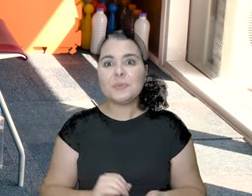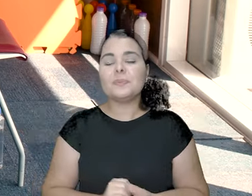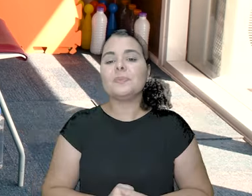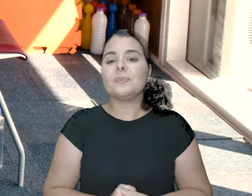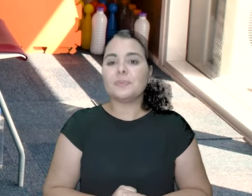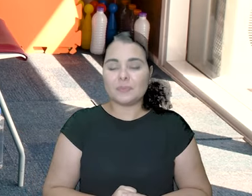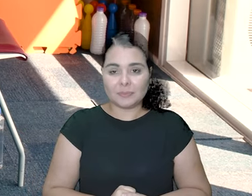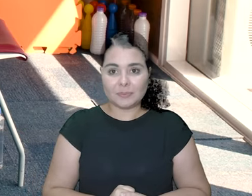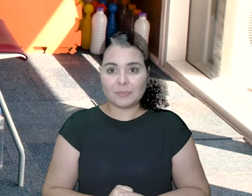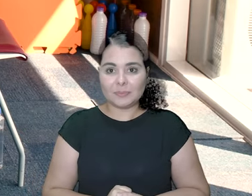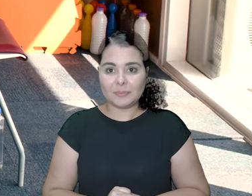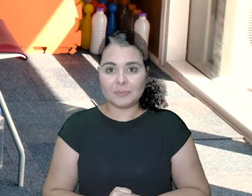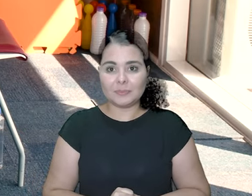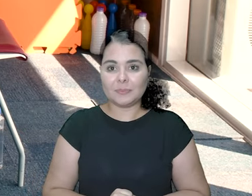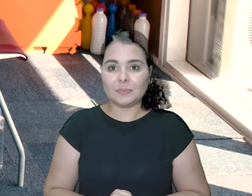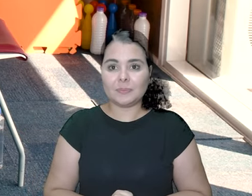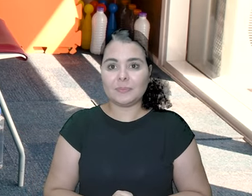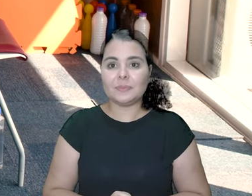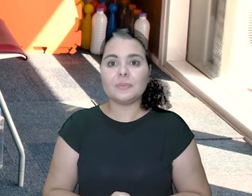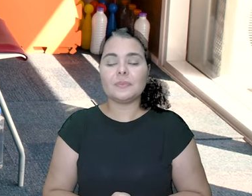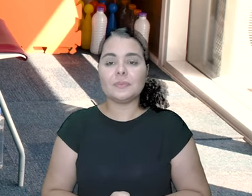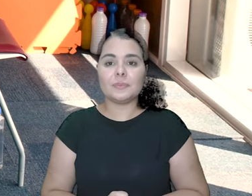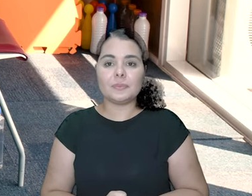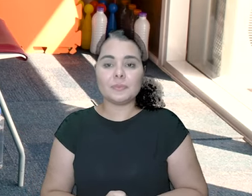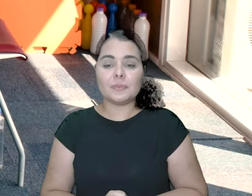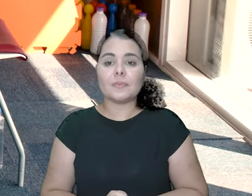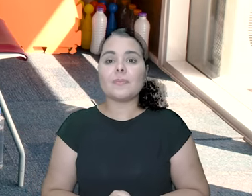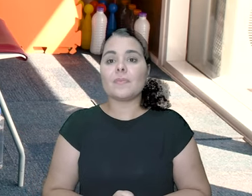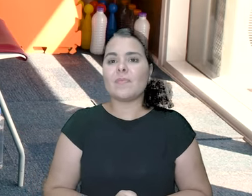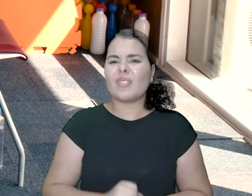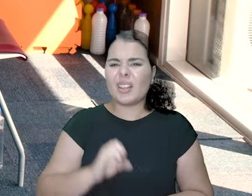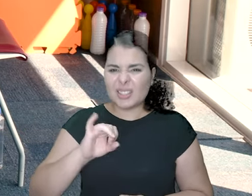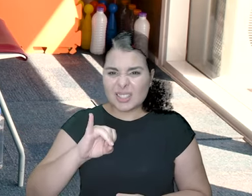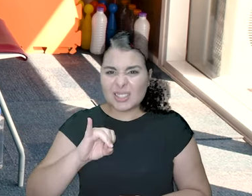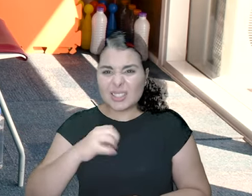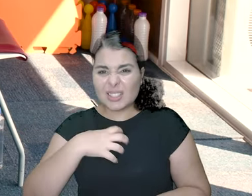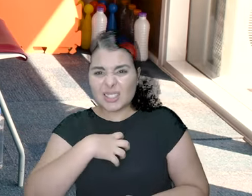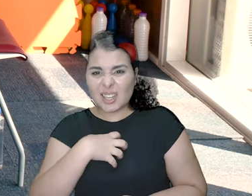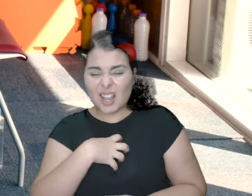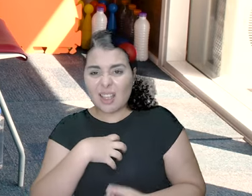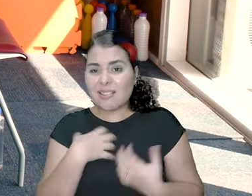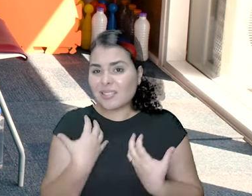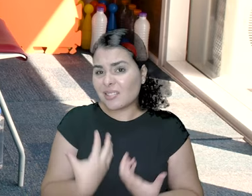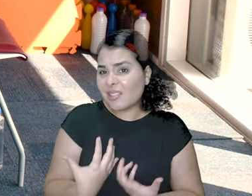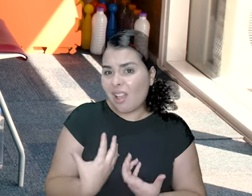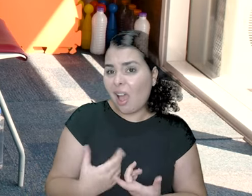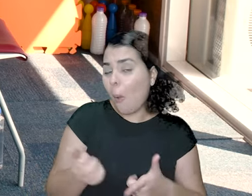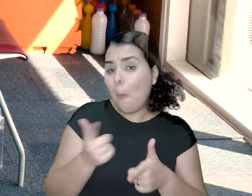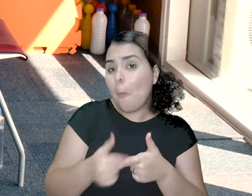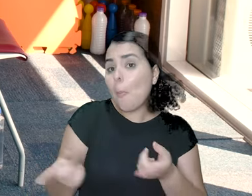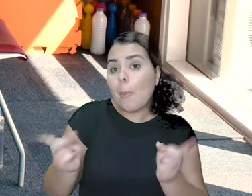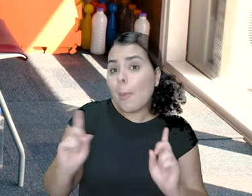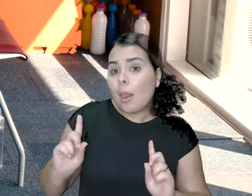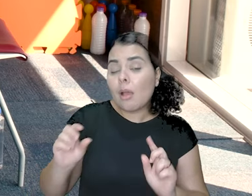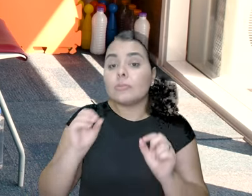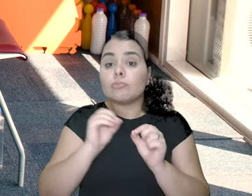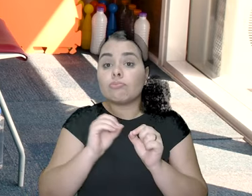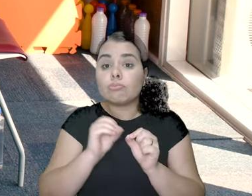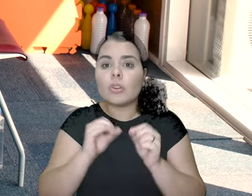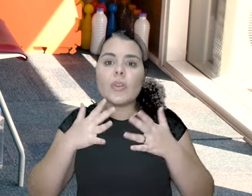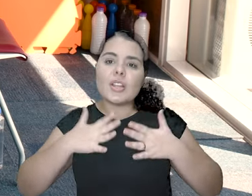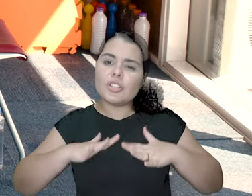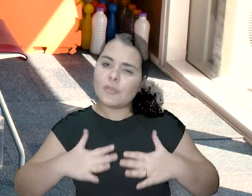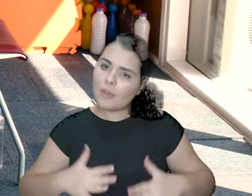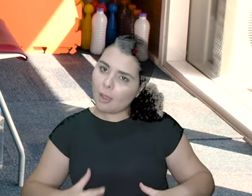Bora lá! Solta o ar. Se começou a cansar, não tem problema. Faz um